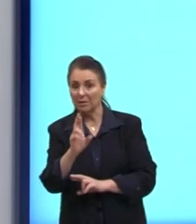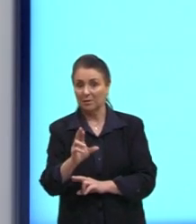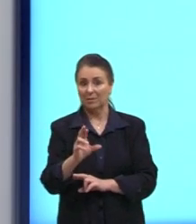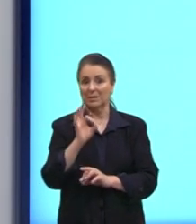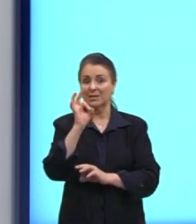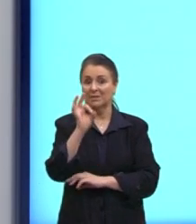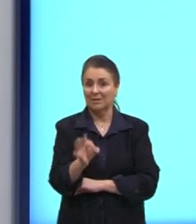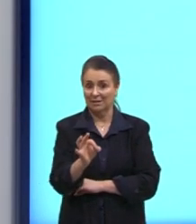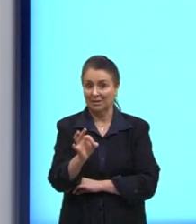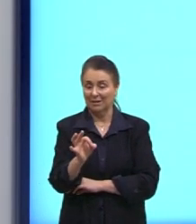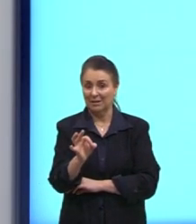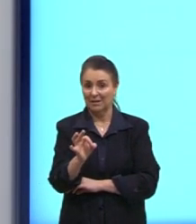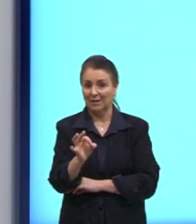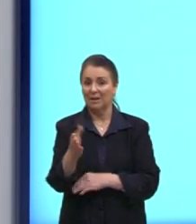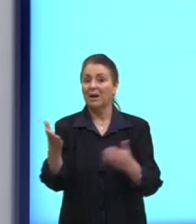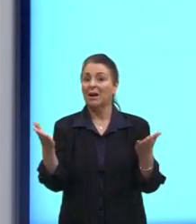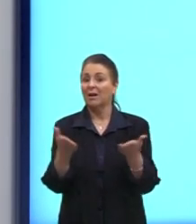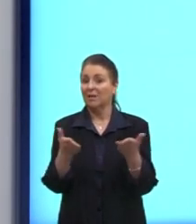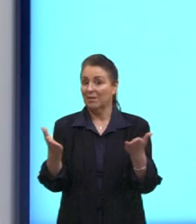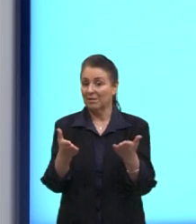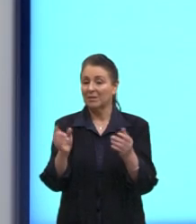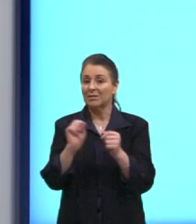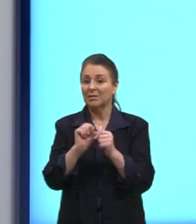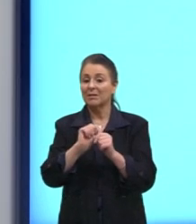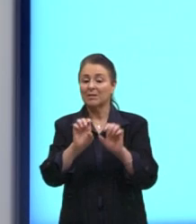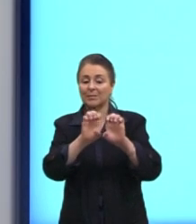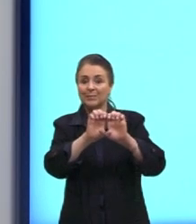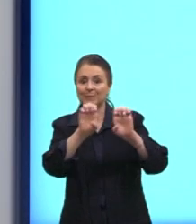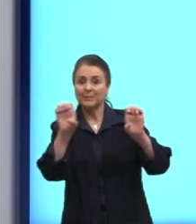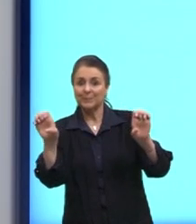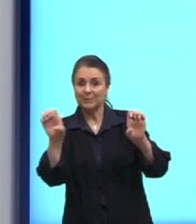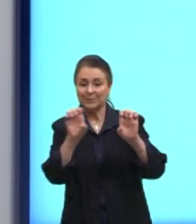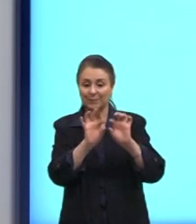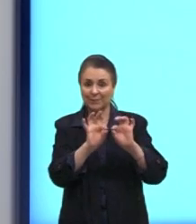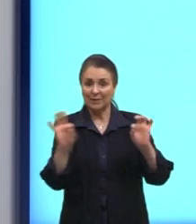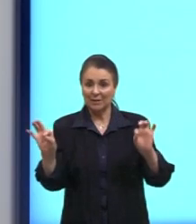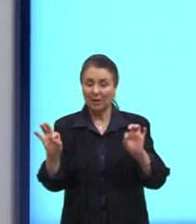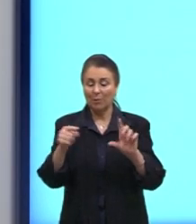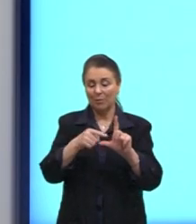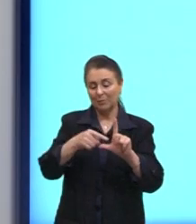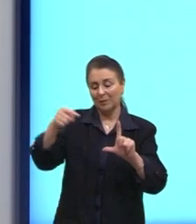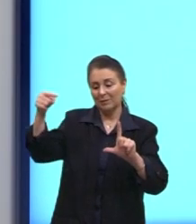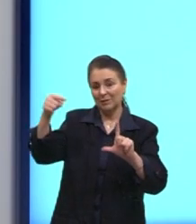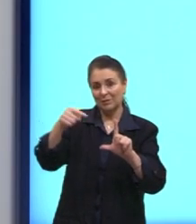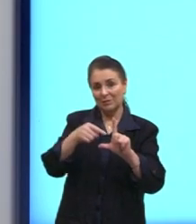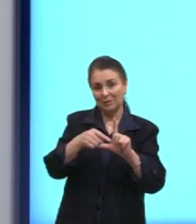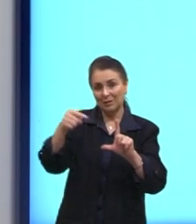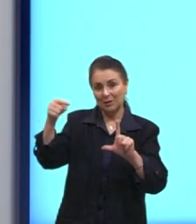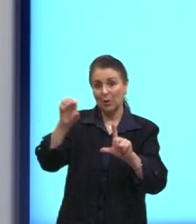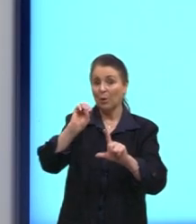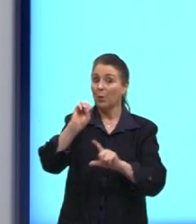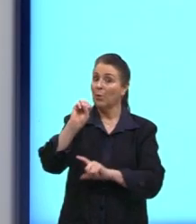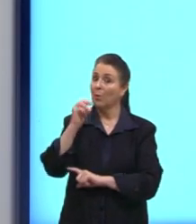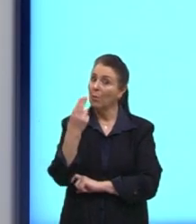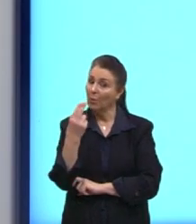só que agora nós vamos determinar a equação da reta perpendicular, né? Ou mediatriz.